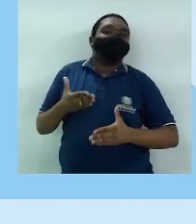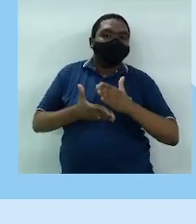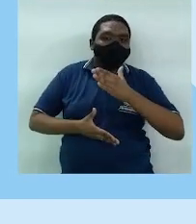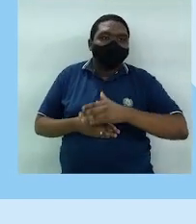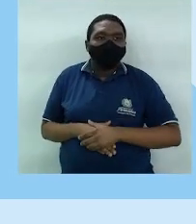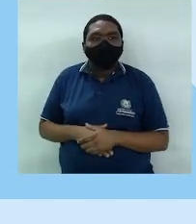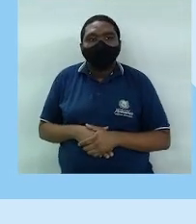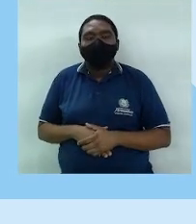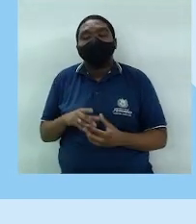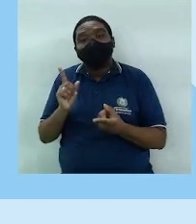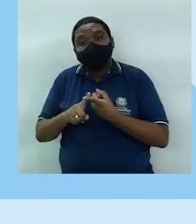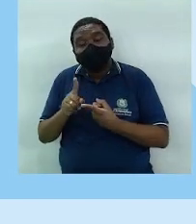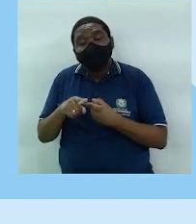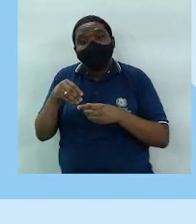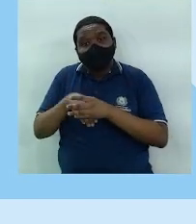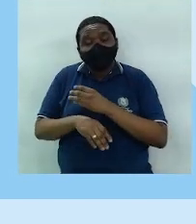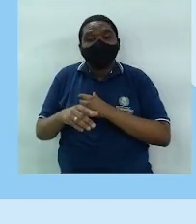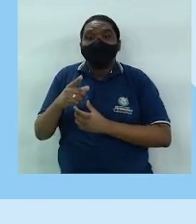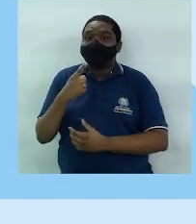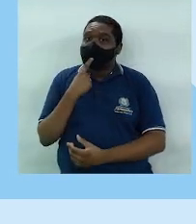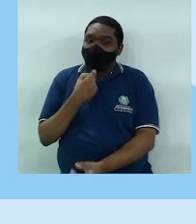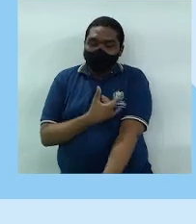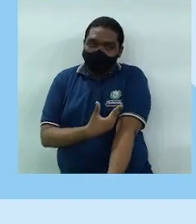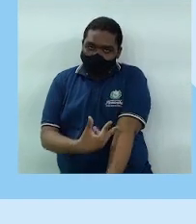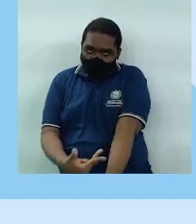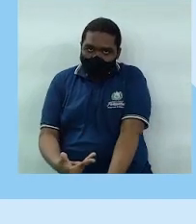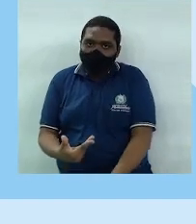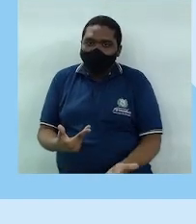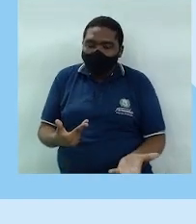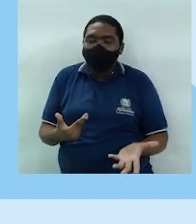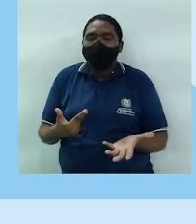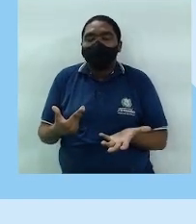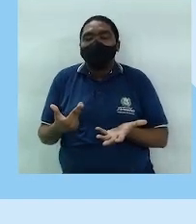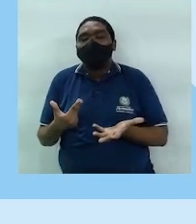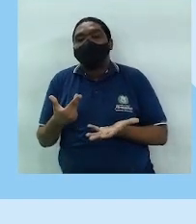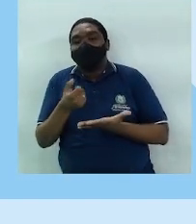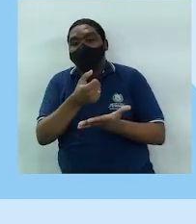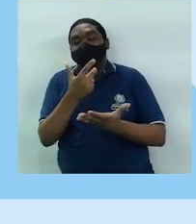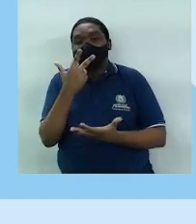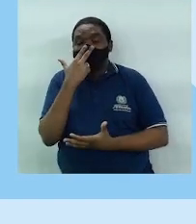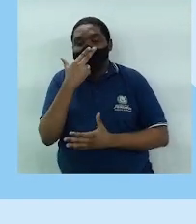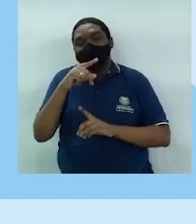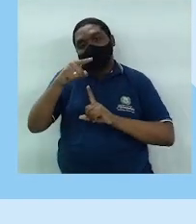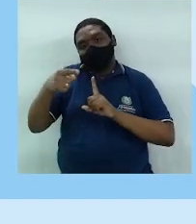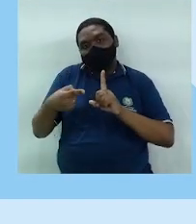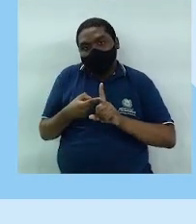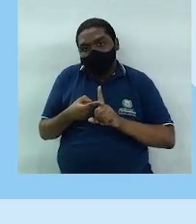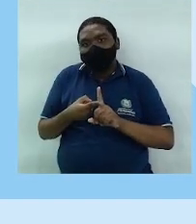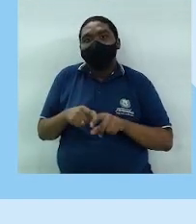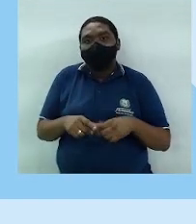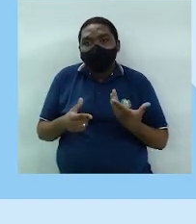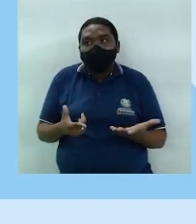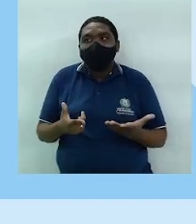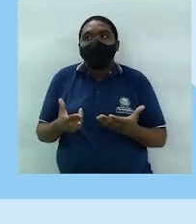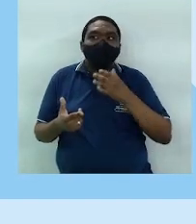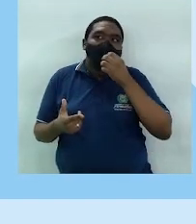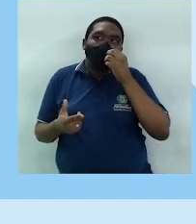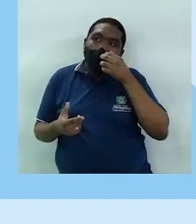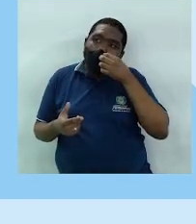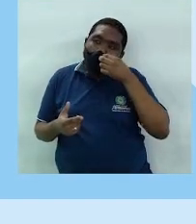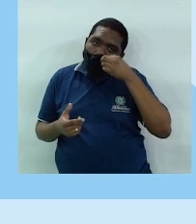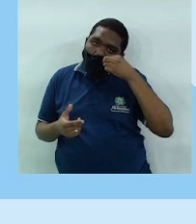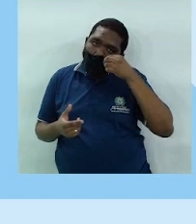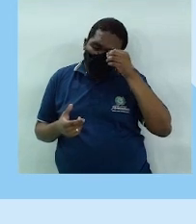na corrente sanguínea. As hormônios sexuais sintéticas simulam a gravidez. O hipotálamo e a hipófise,